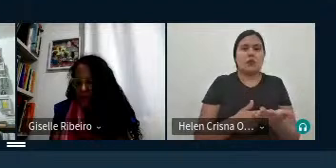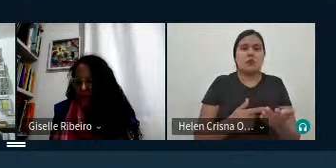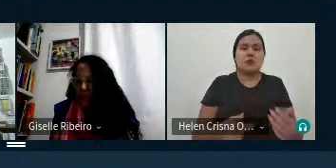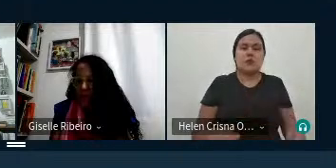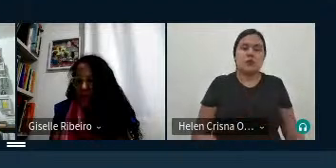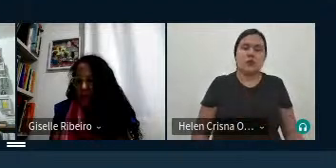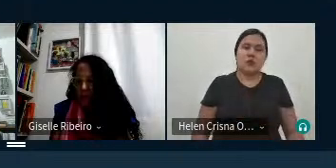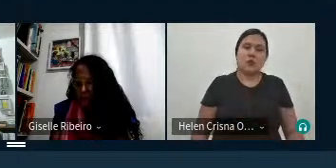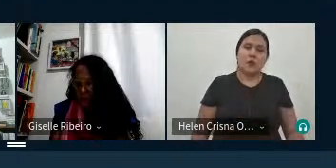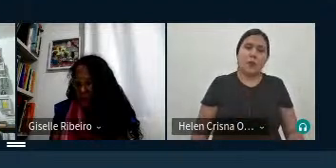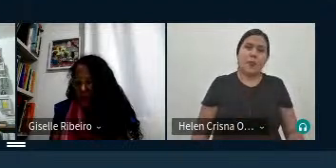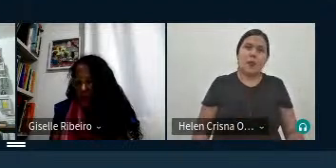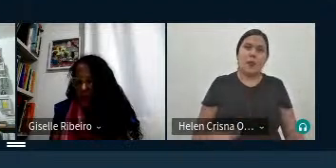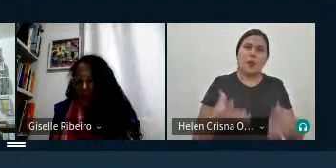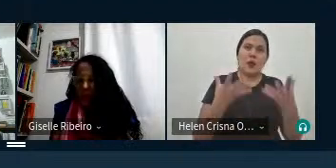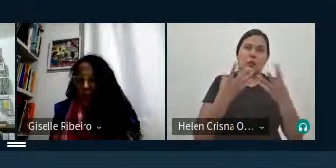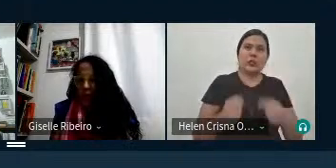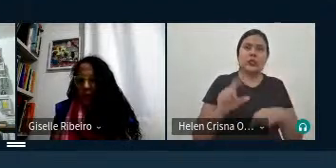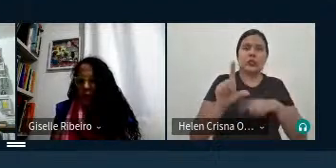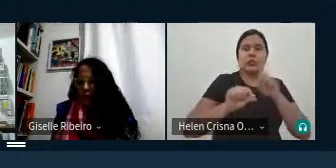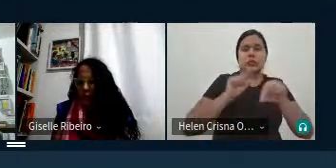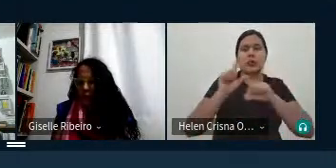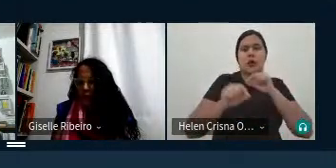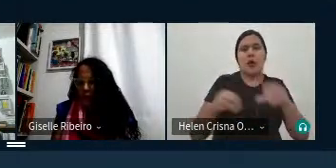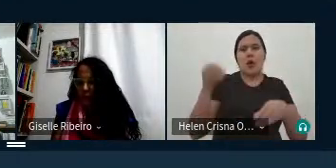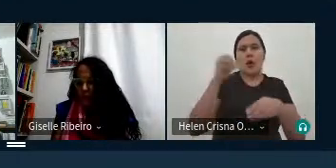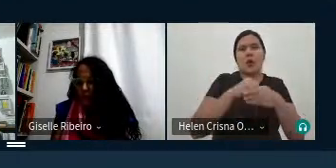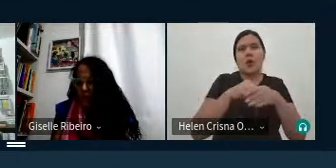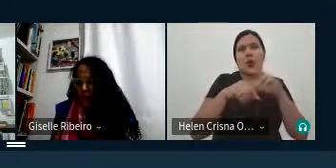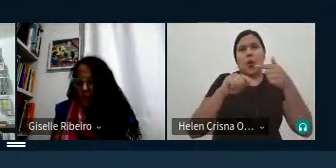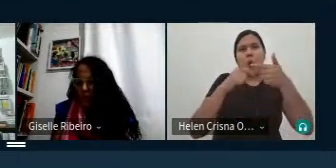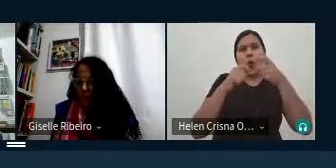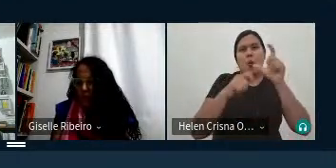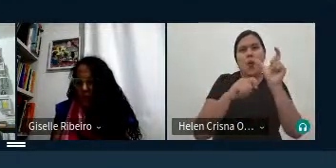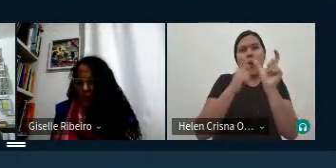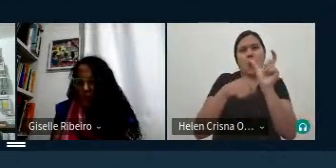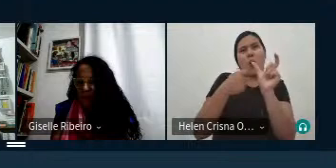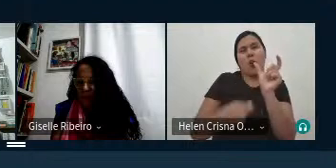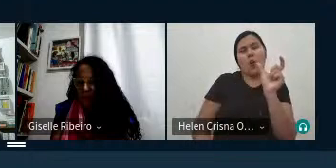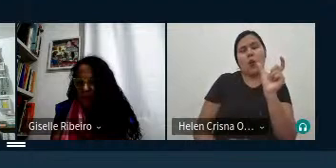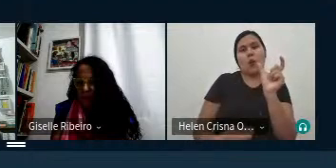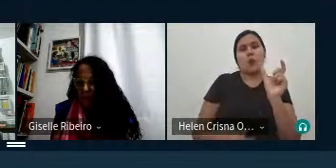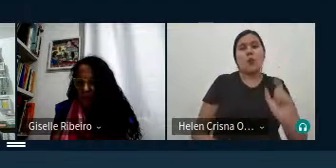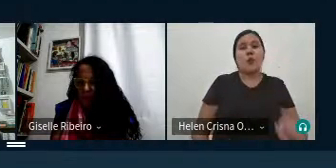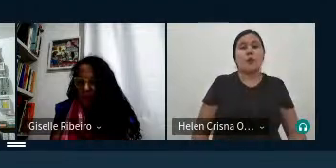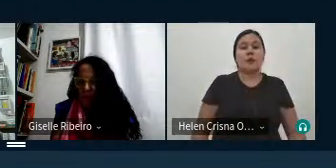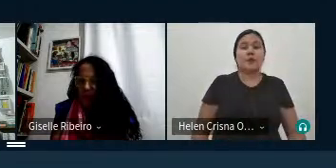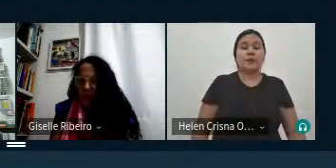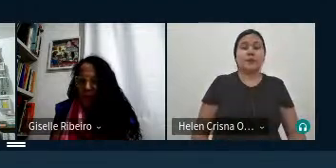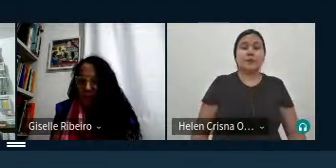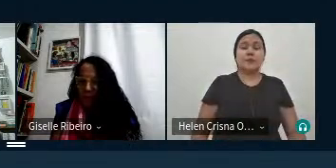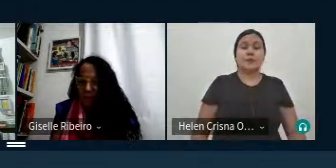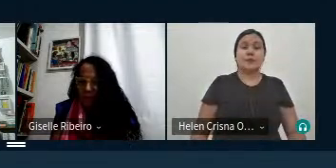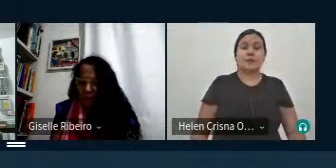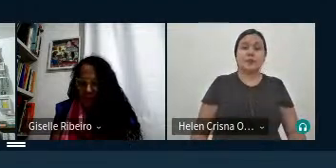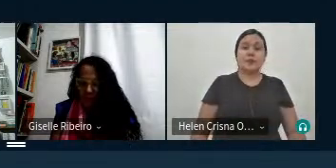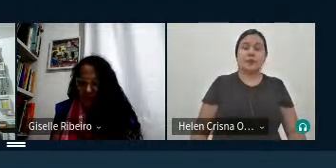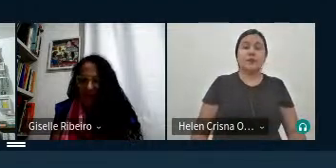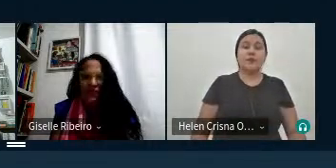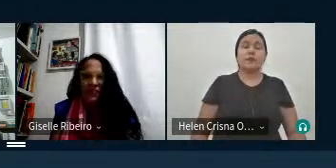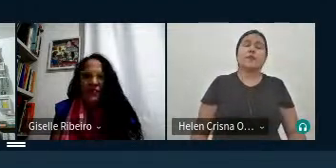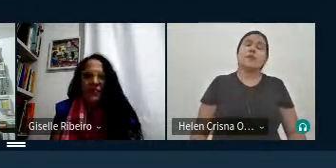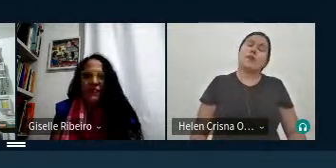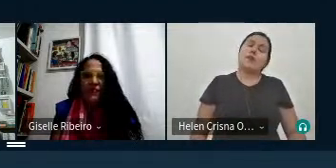adota essa escolha da inclusão de glossários enquanto desplanava Gisele eu